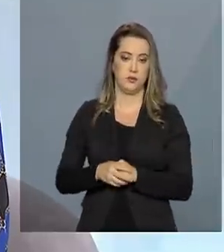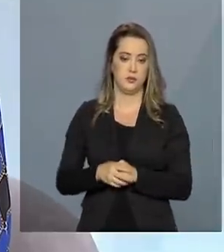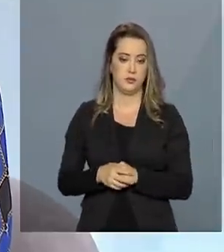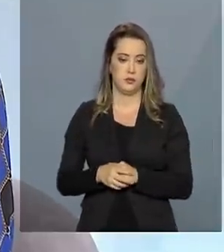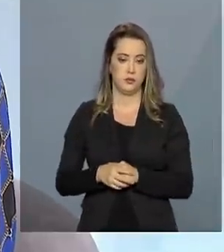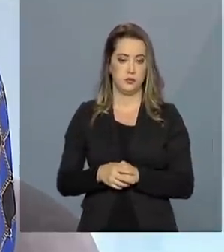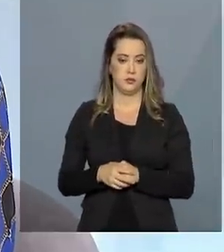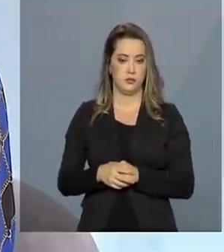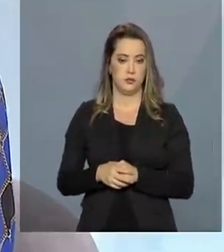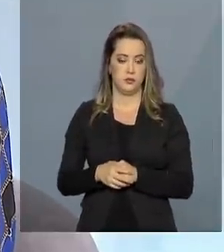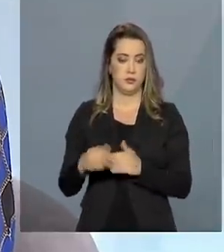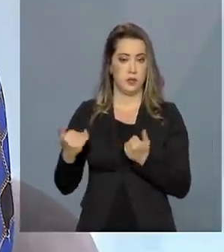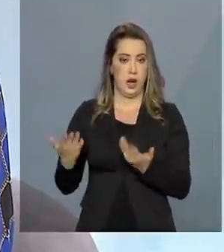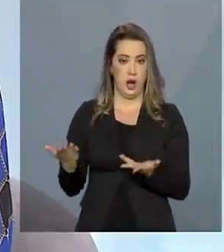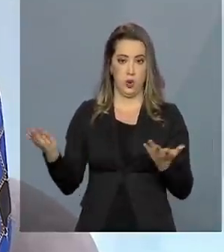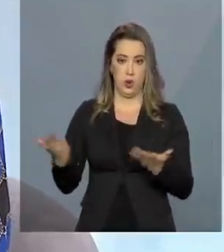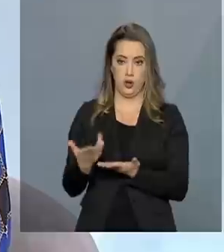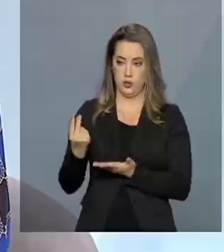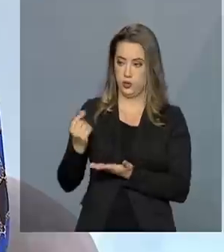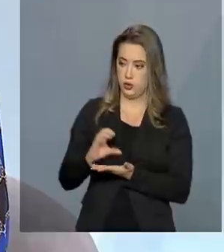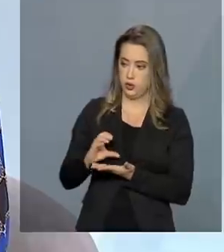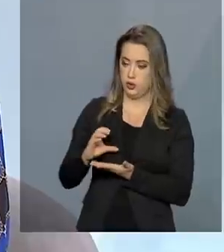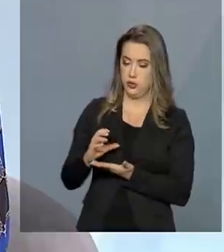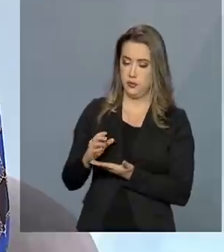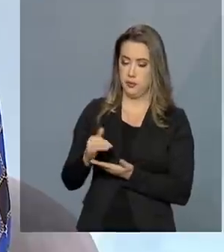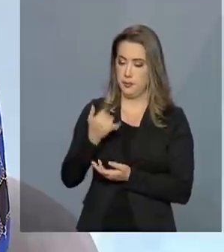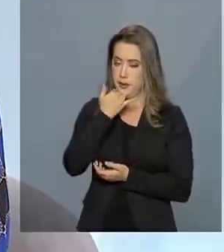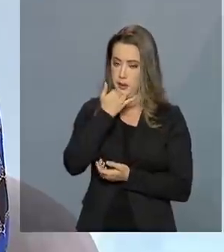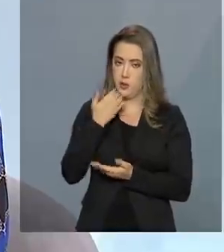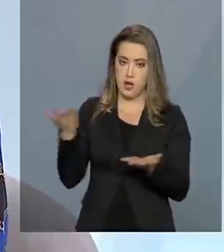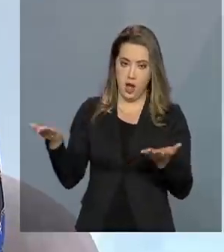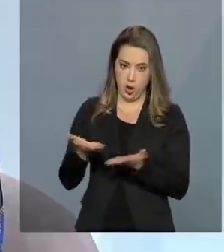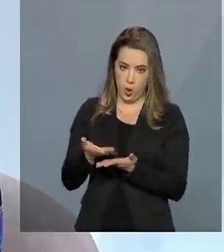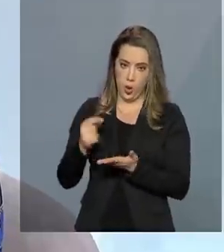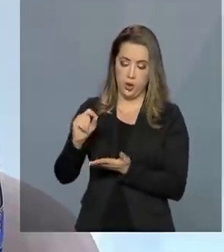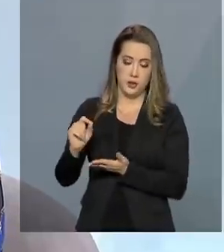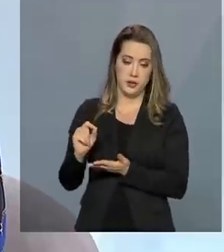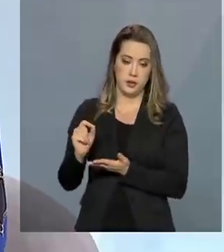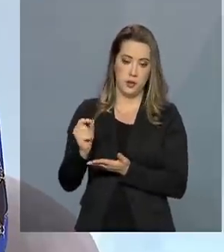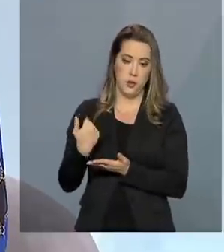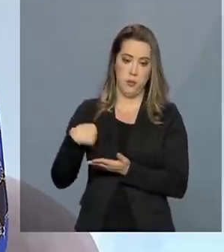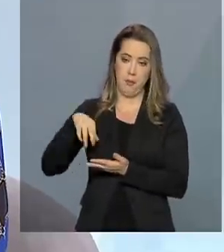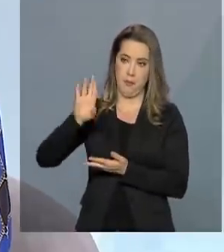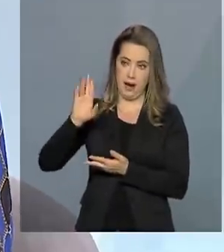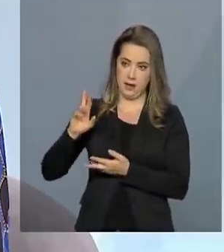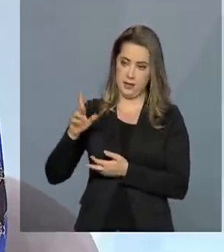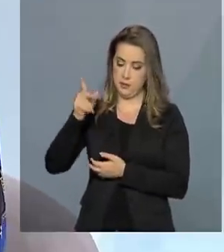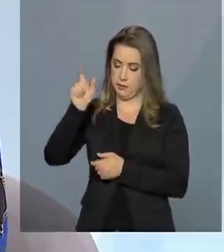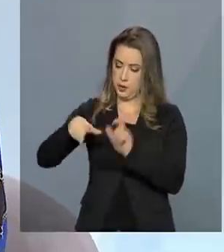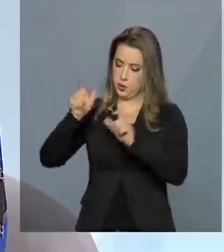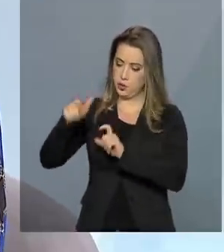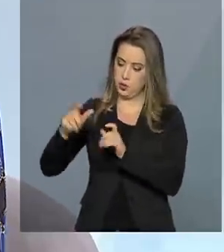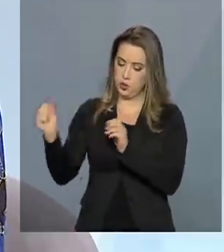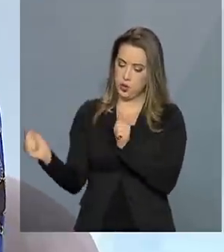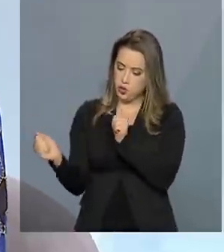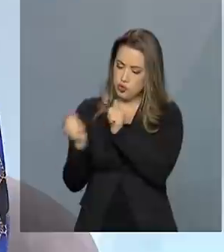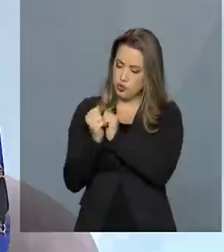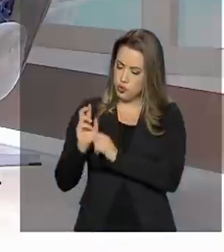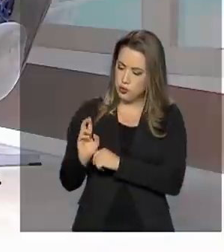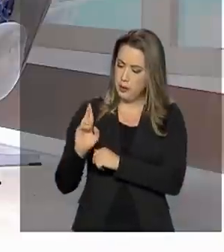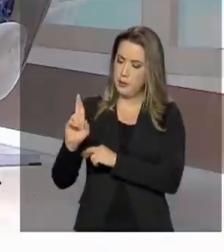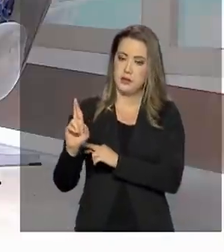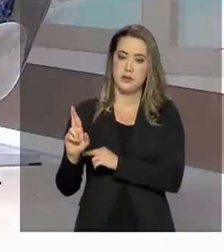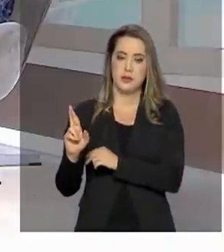E com esse aumento de representantes, a gente está dando uma importância maior para a voz da sociedade como um todo, para essa